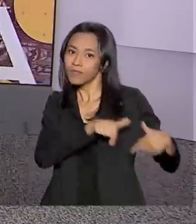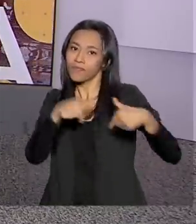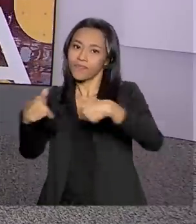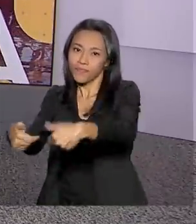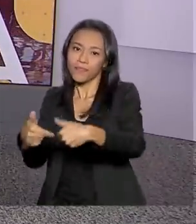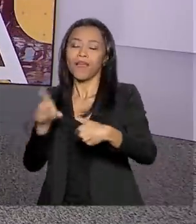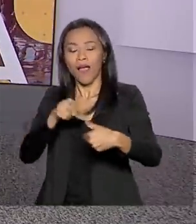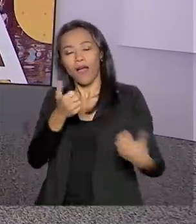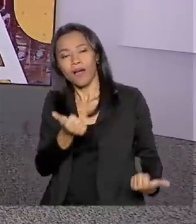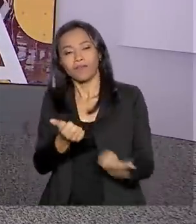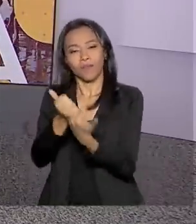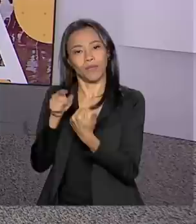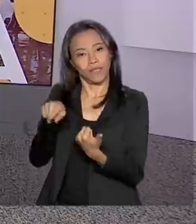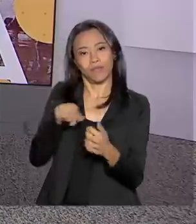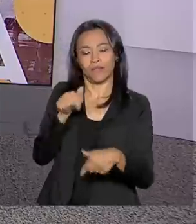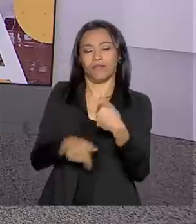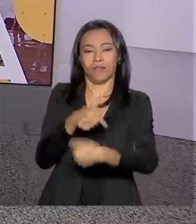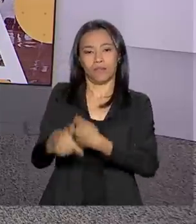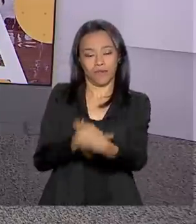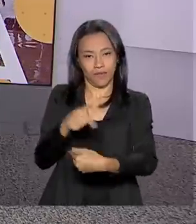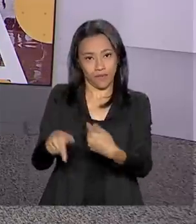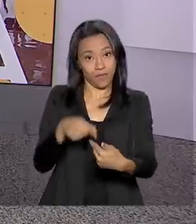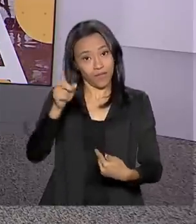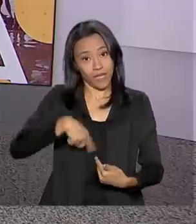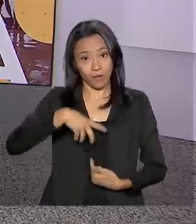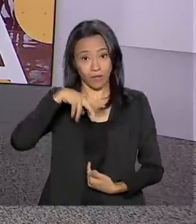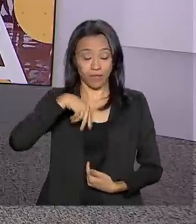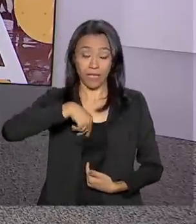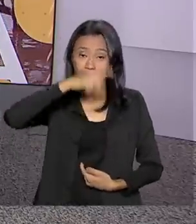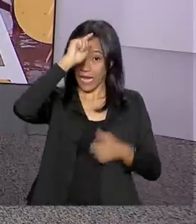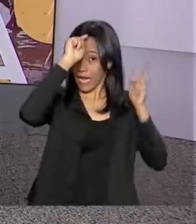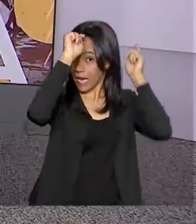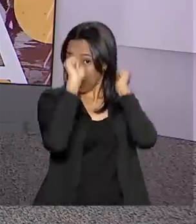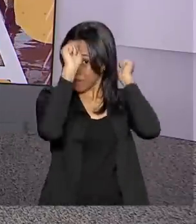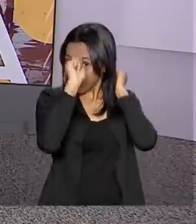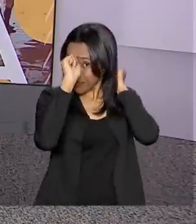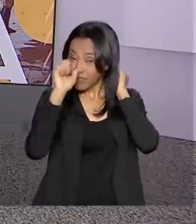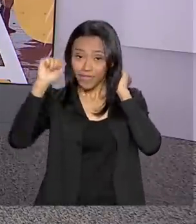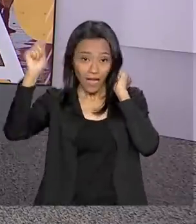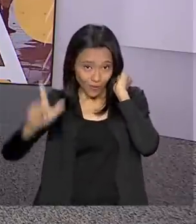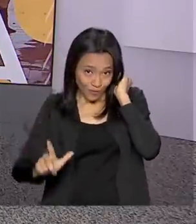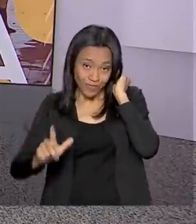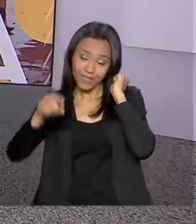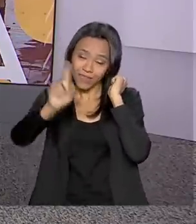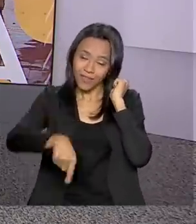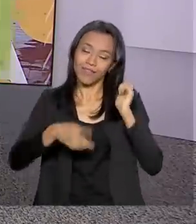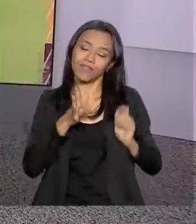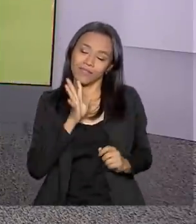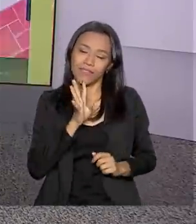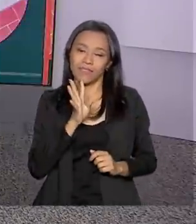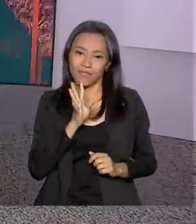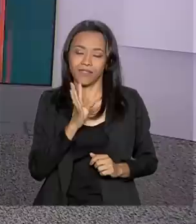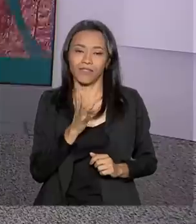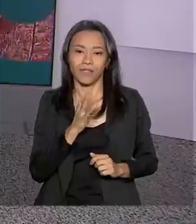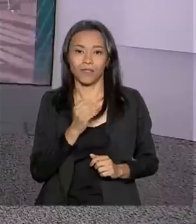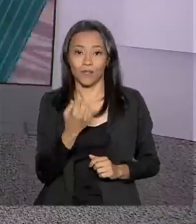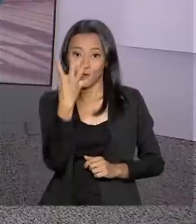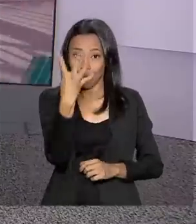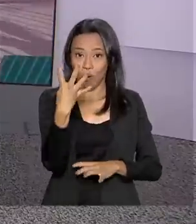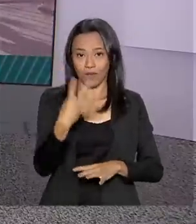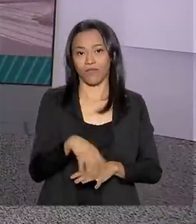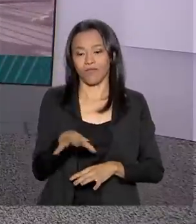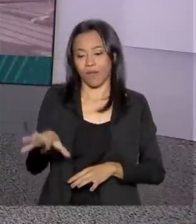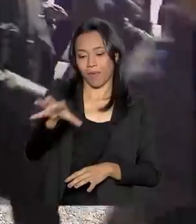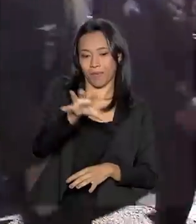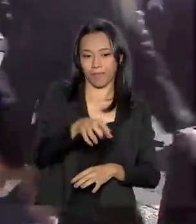principais aliados nesse trabalho e os chamados capacetes azuis, como são conhecidos, atuam hoje nos quatro continentes.